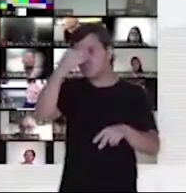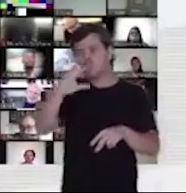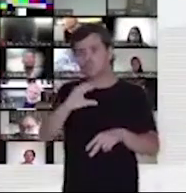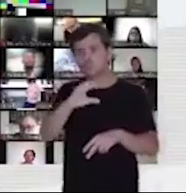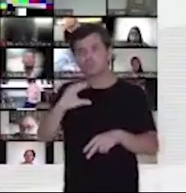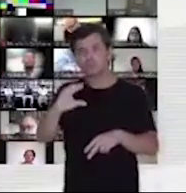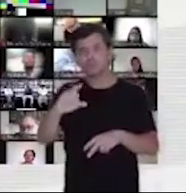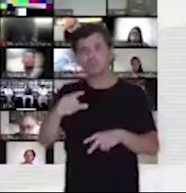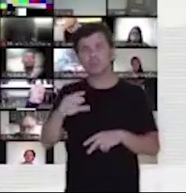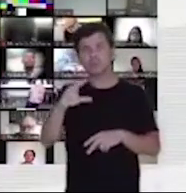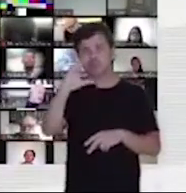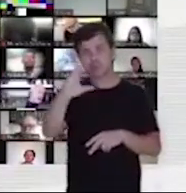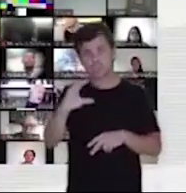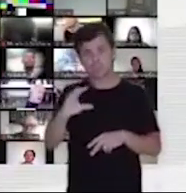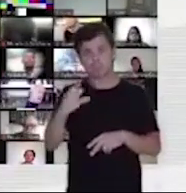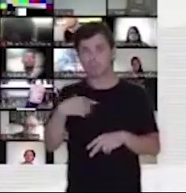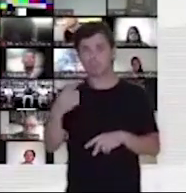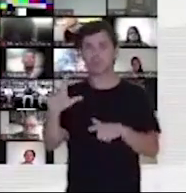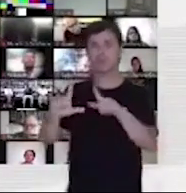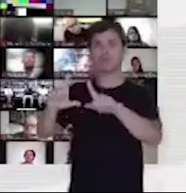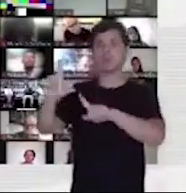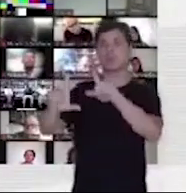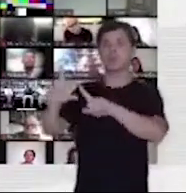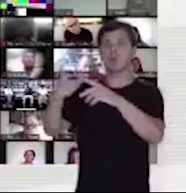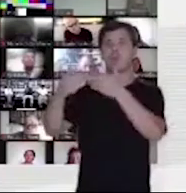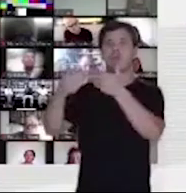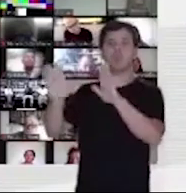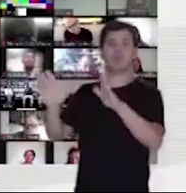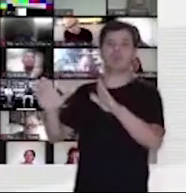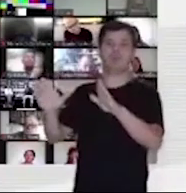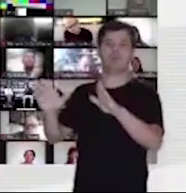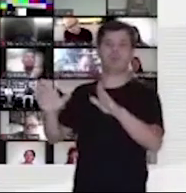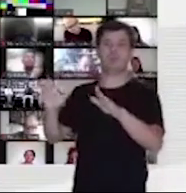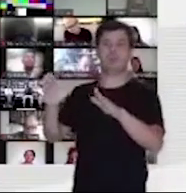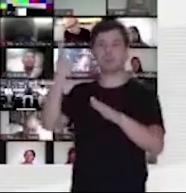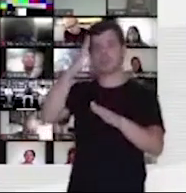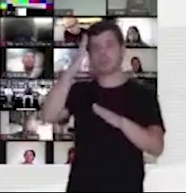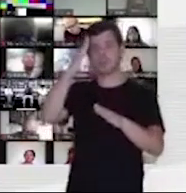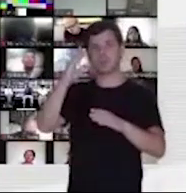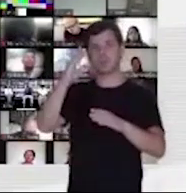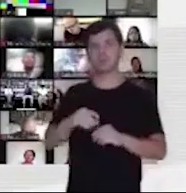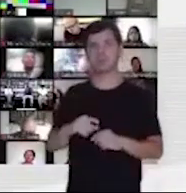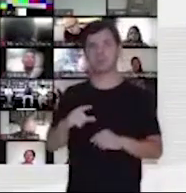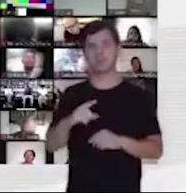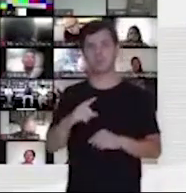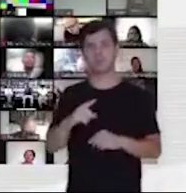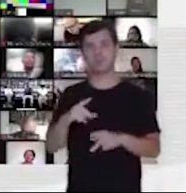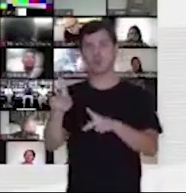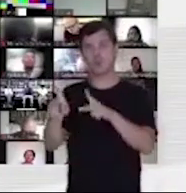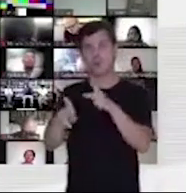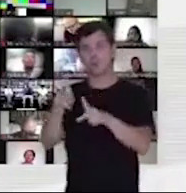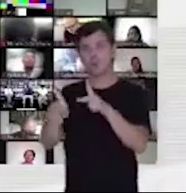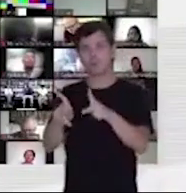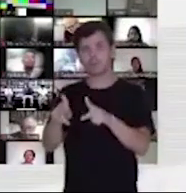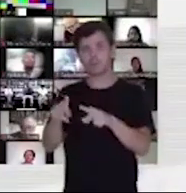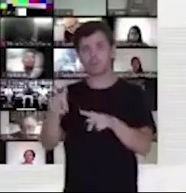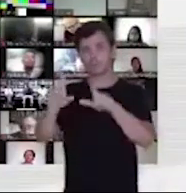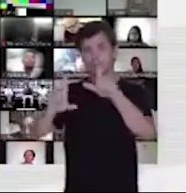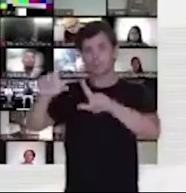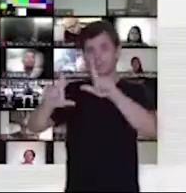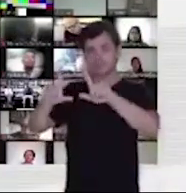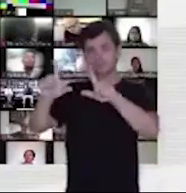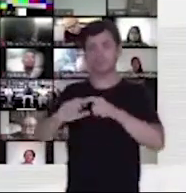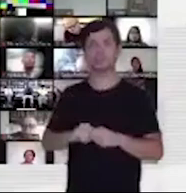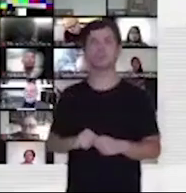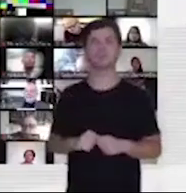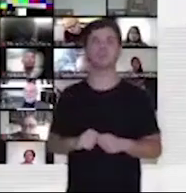Na cadeia não tinha TV a cabo, era só TV aberta, e aí você sabe o que o povo brasileiro vê todos os dias.